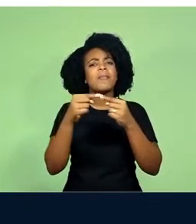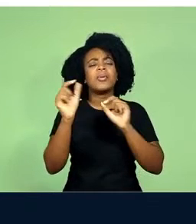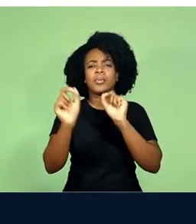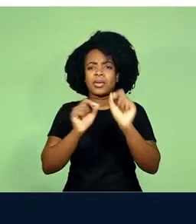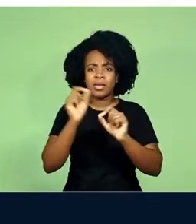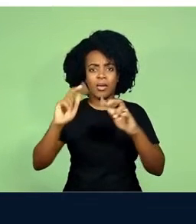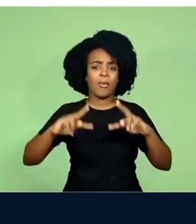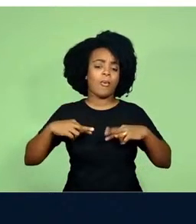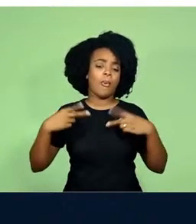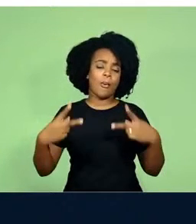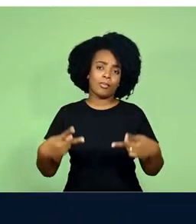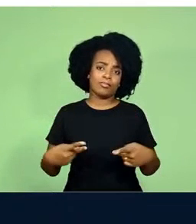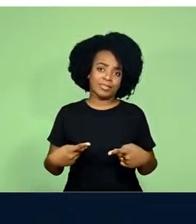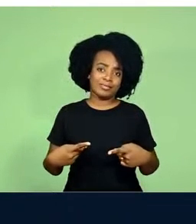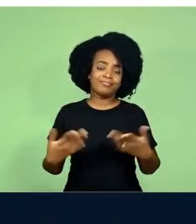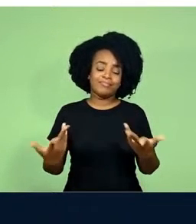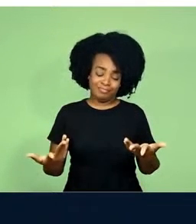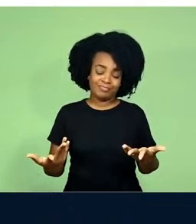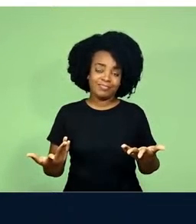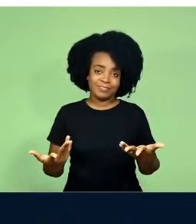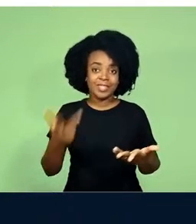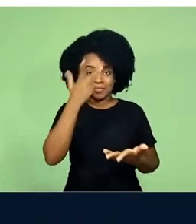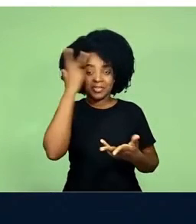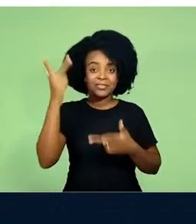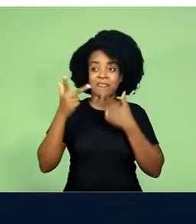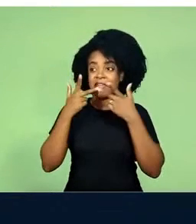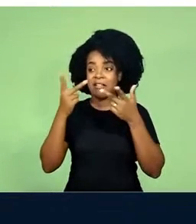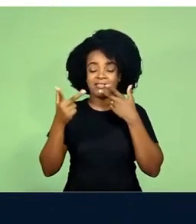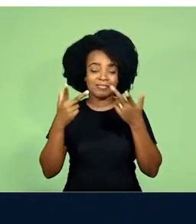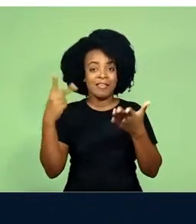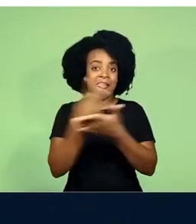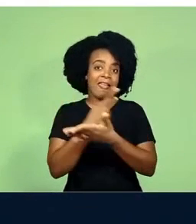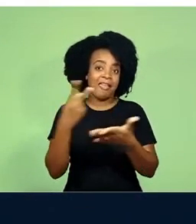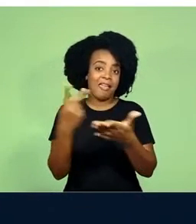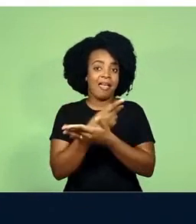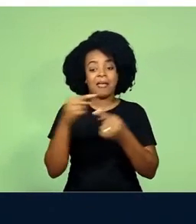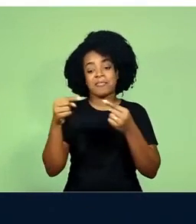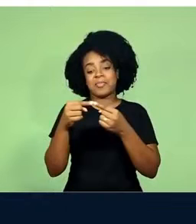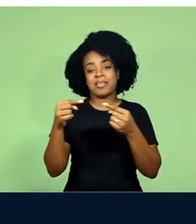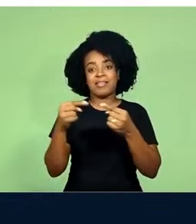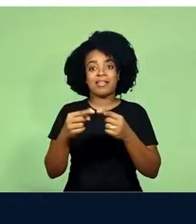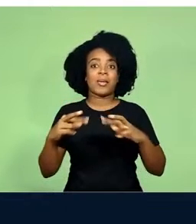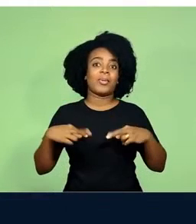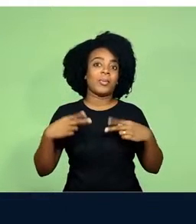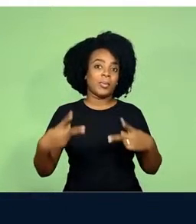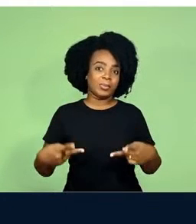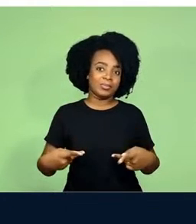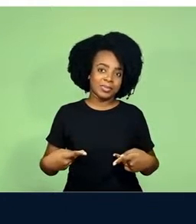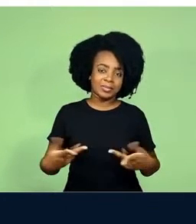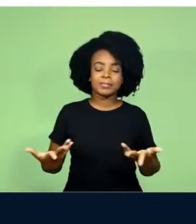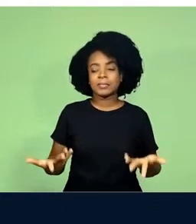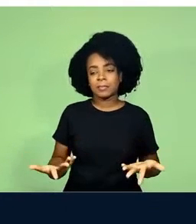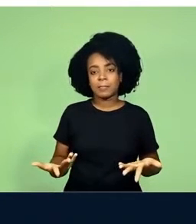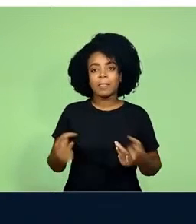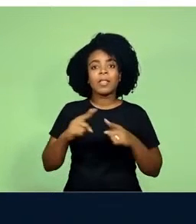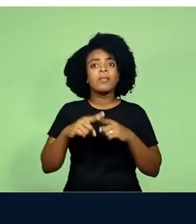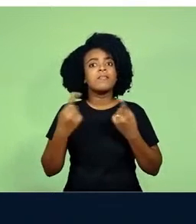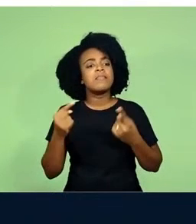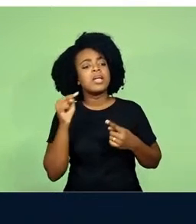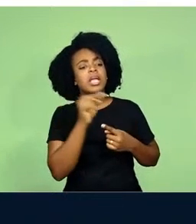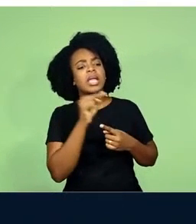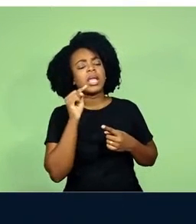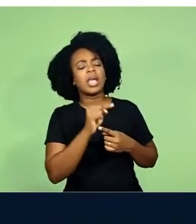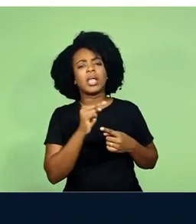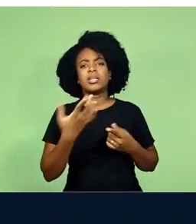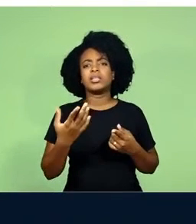atrela aos humanos. Afinal, errar é humano, como diz o dito popular. Porém, isso não cabe a